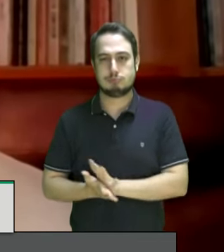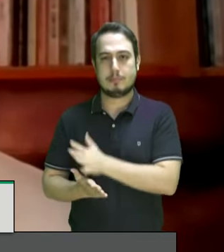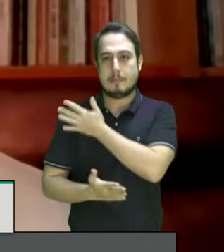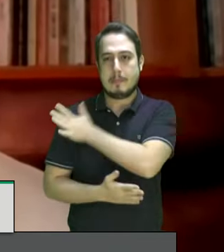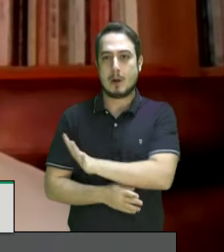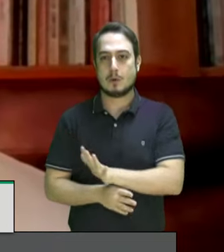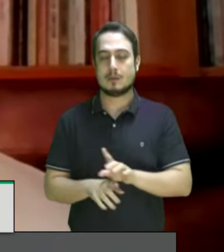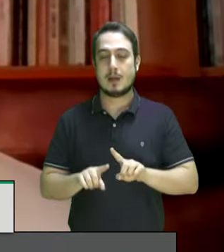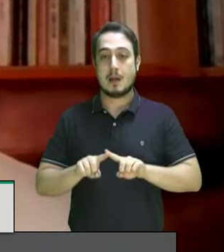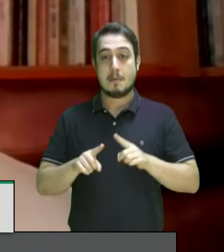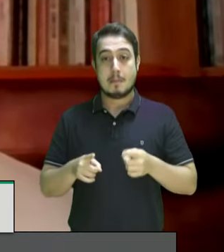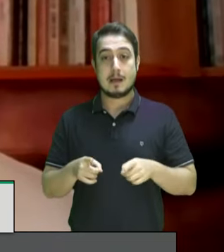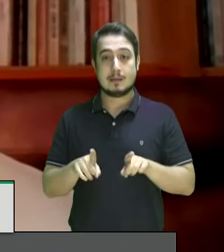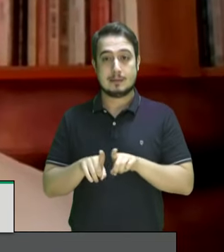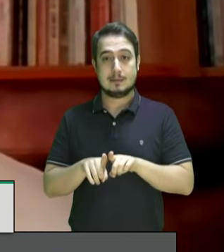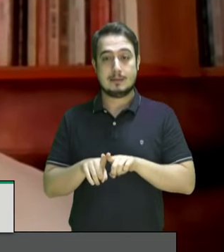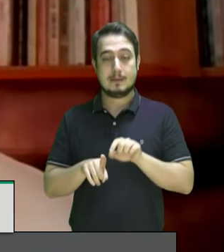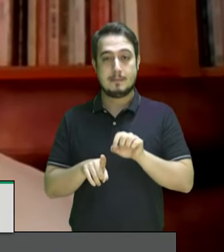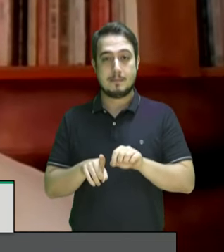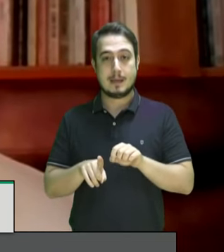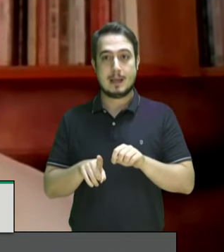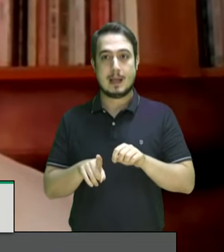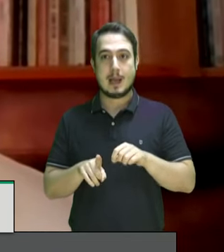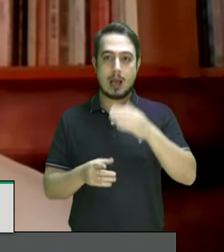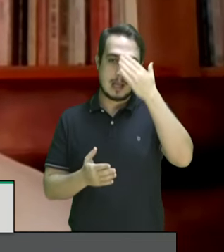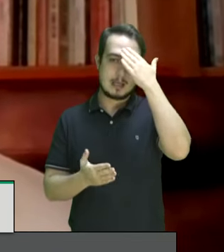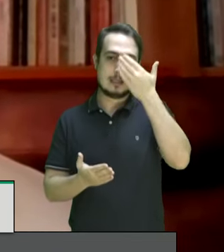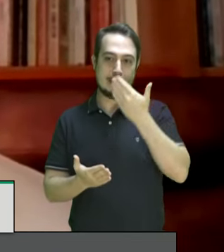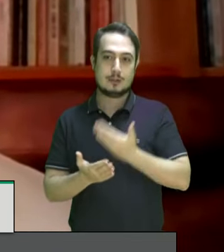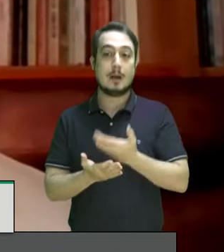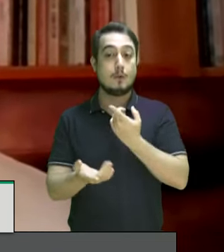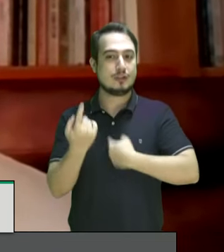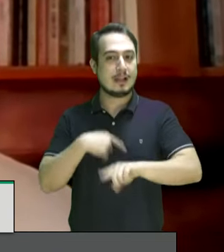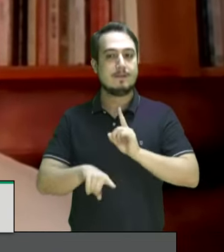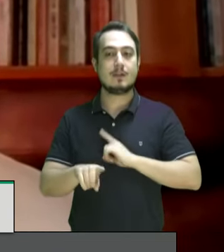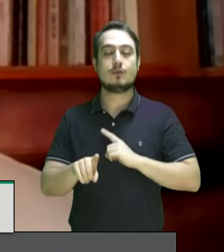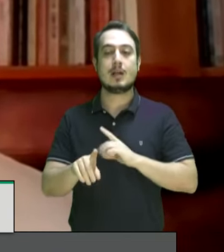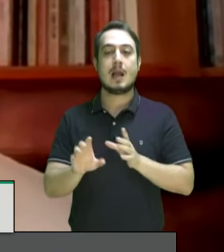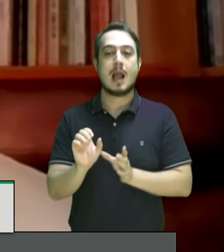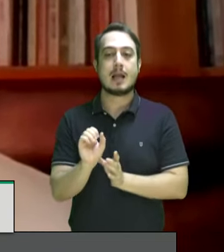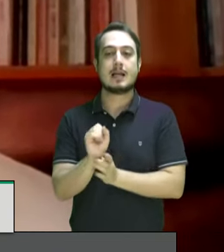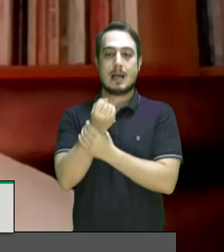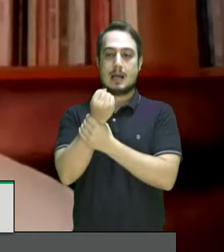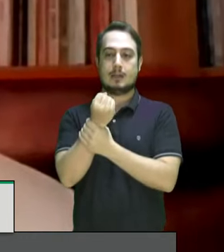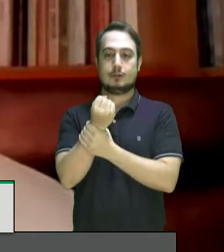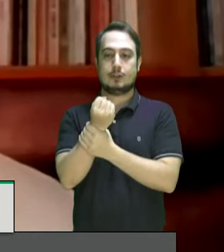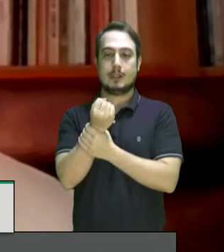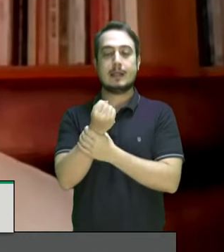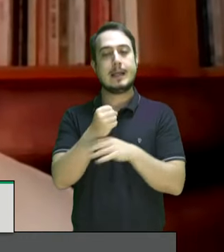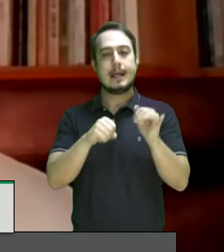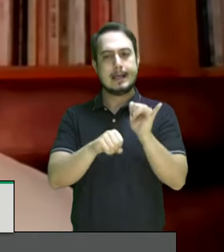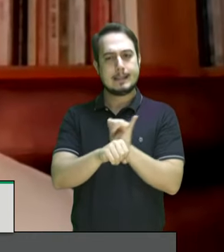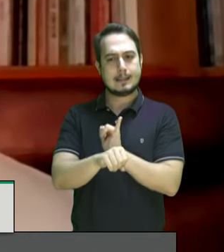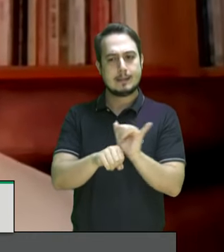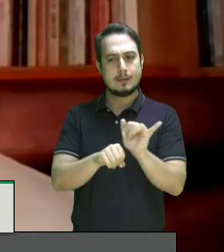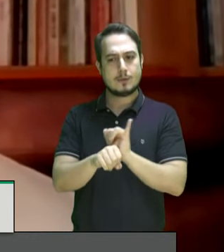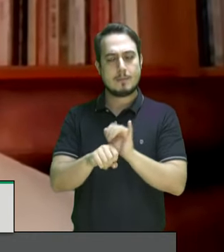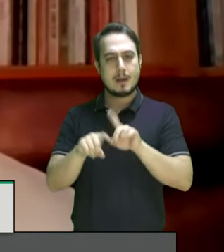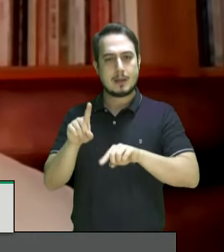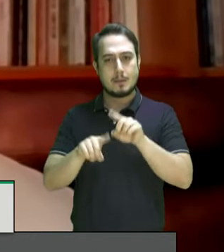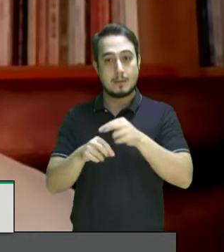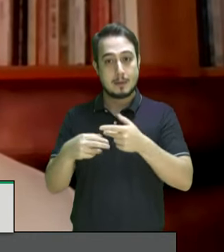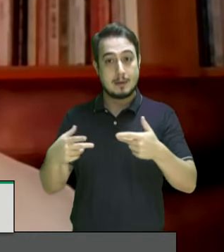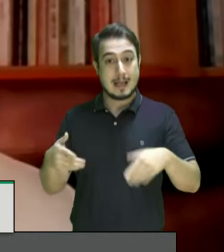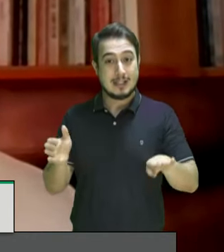na região temos o grande desafio de garantizar que estes instrumentos se lleven